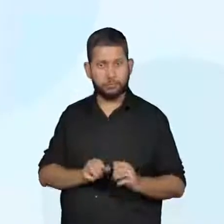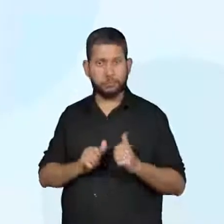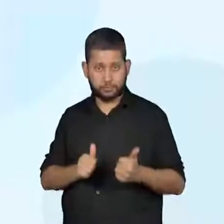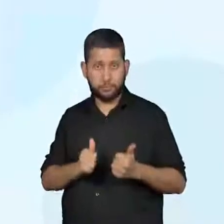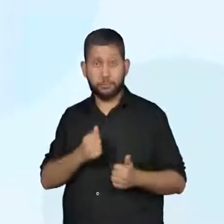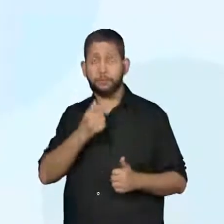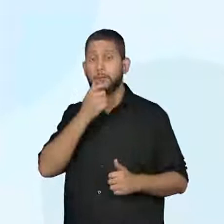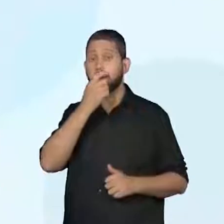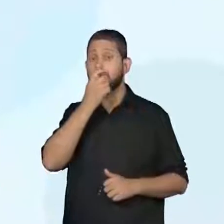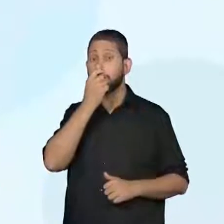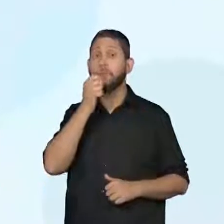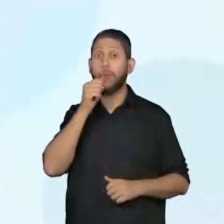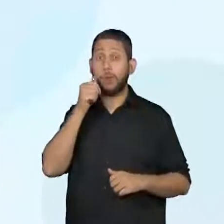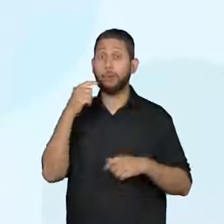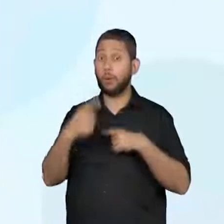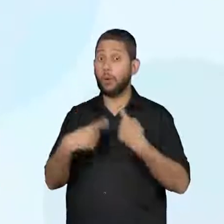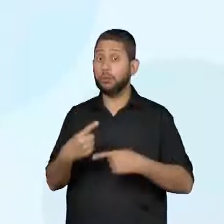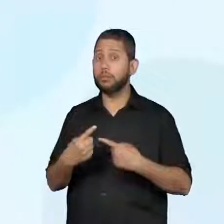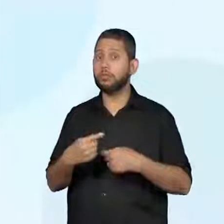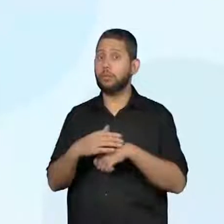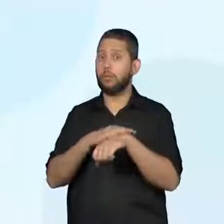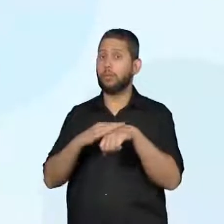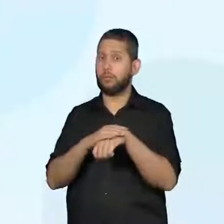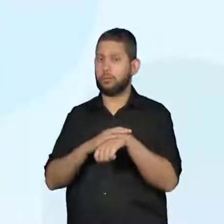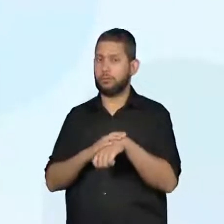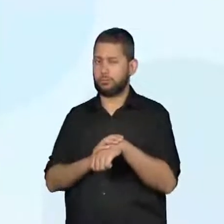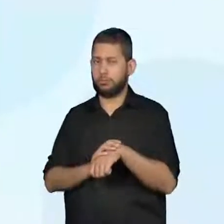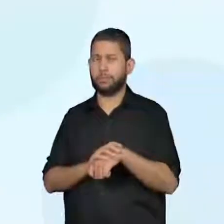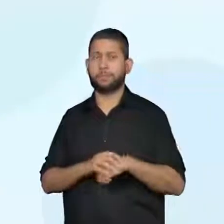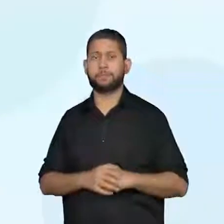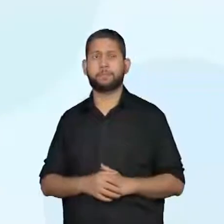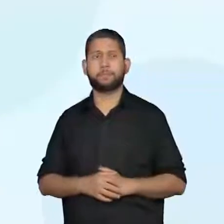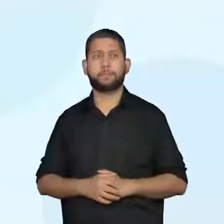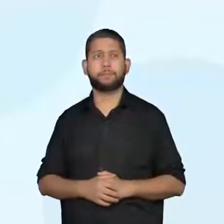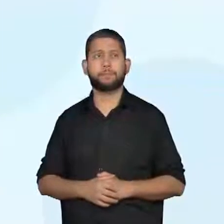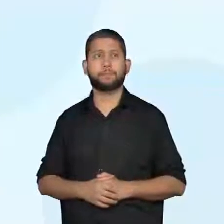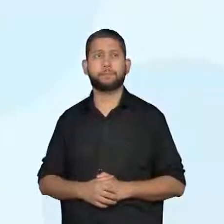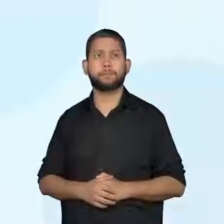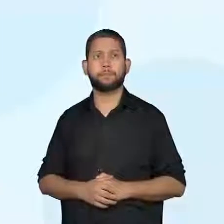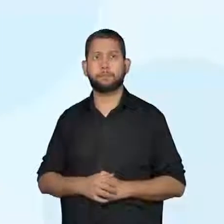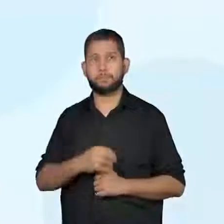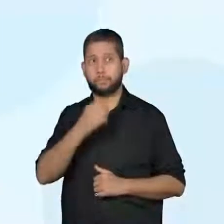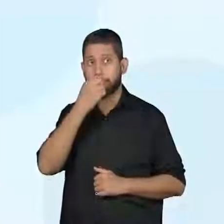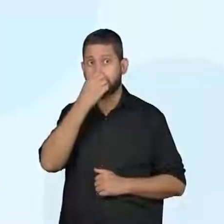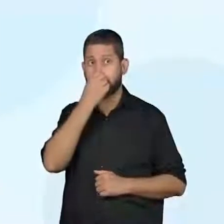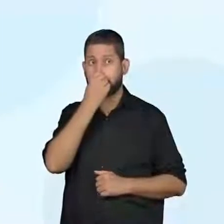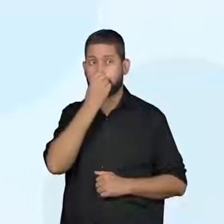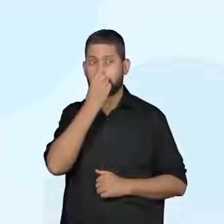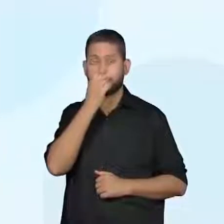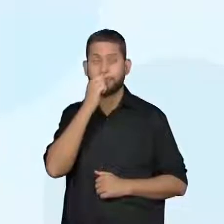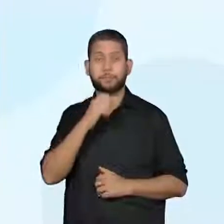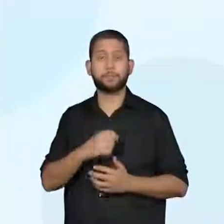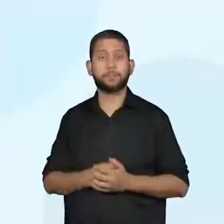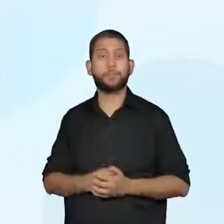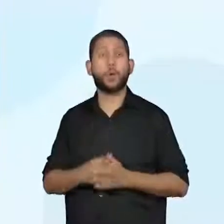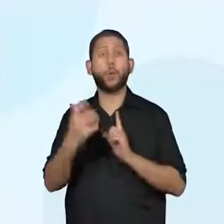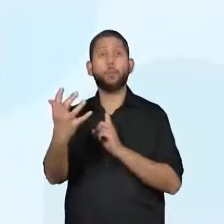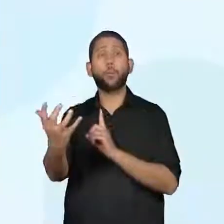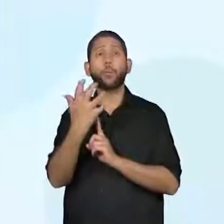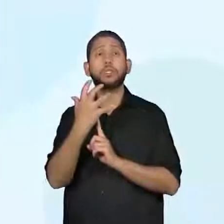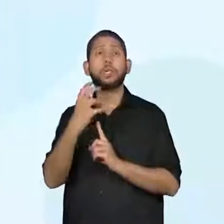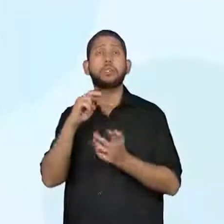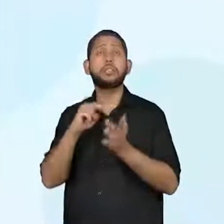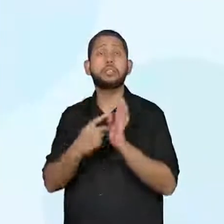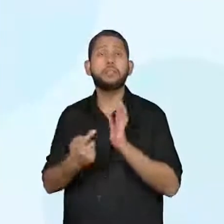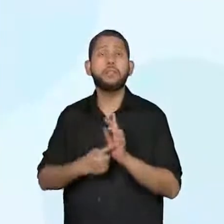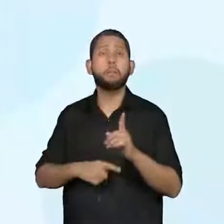Depois vamos compartilhar o que descobrimos, tá bom? Então, Prô, você lê essa primeira parte da poluição? Sim. Então, poluição é a